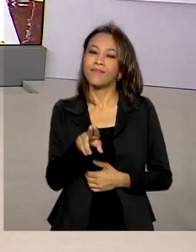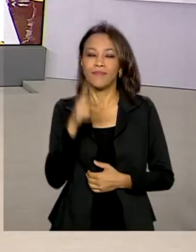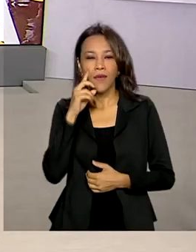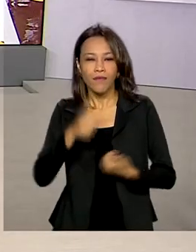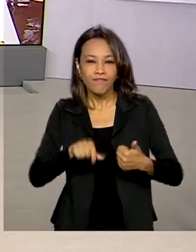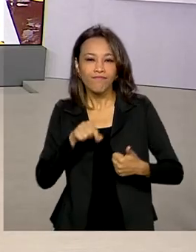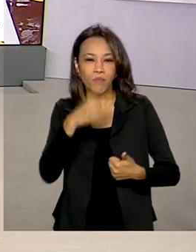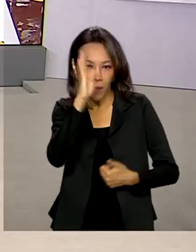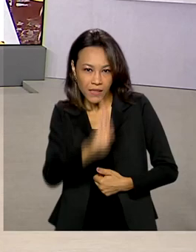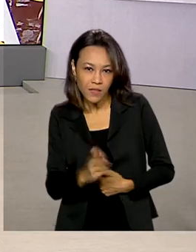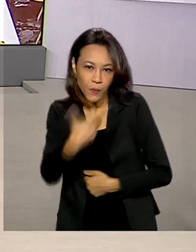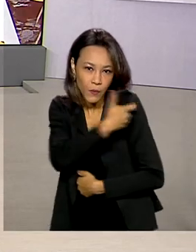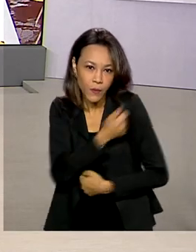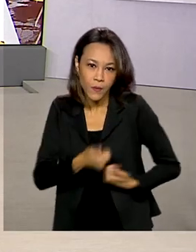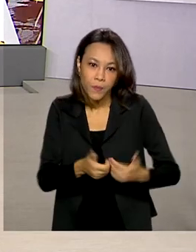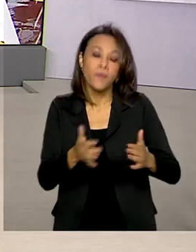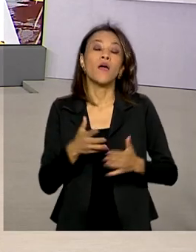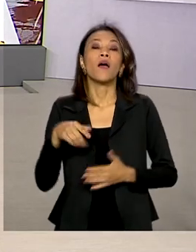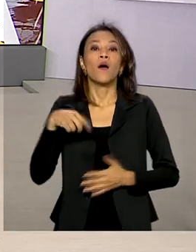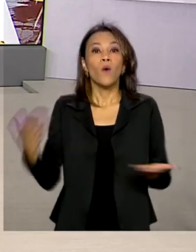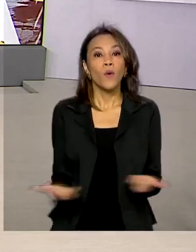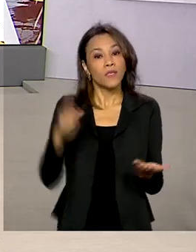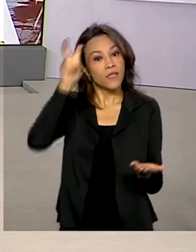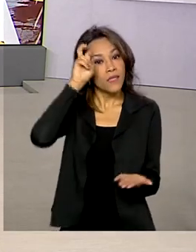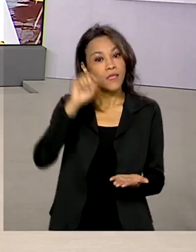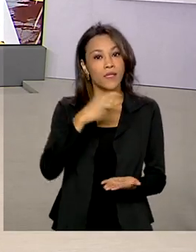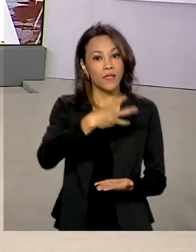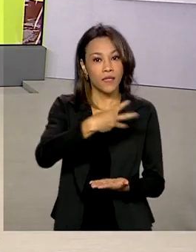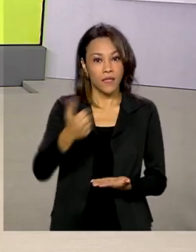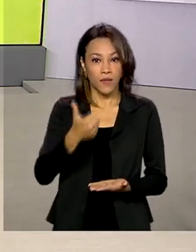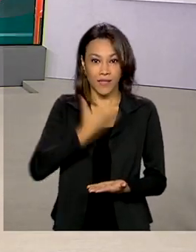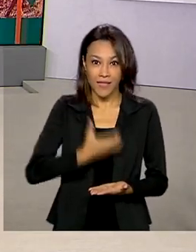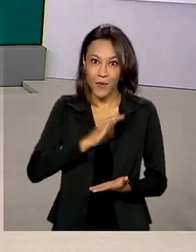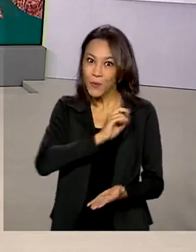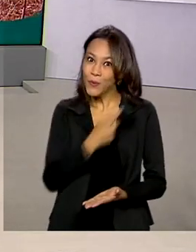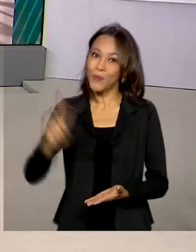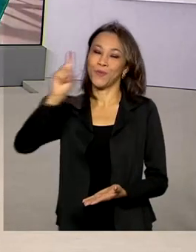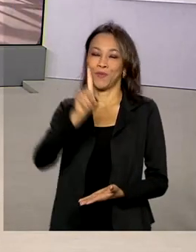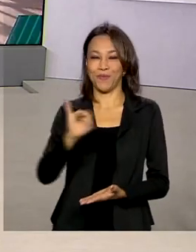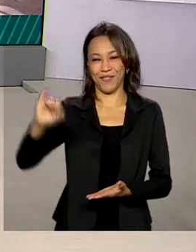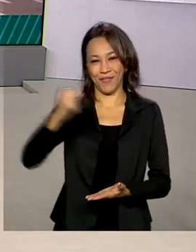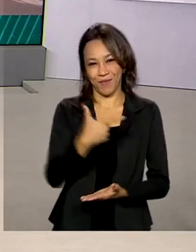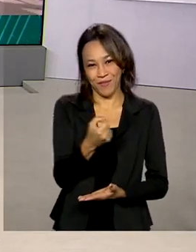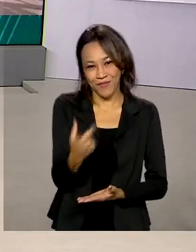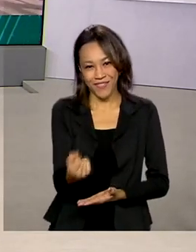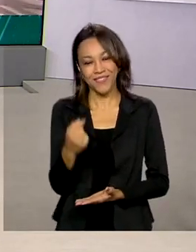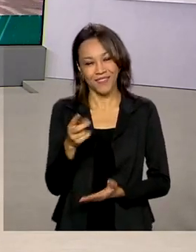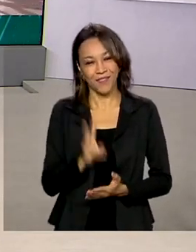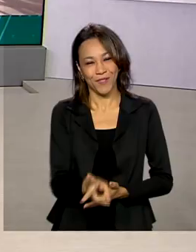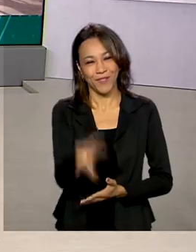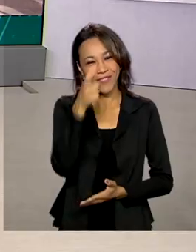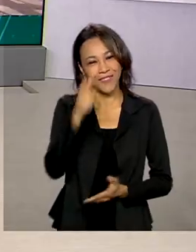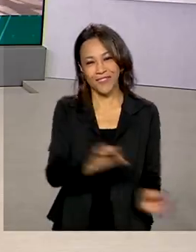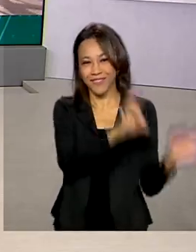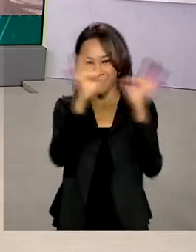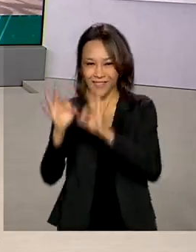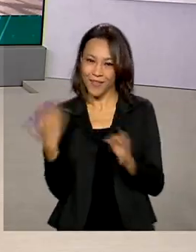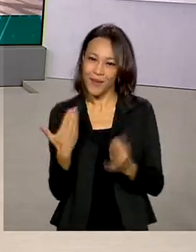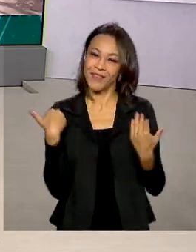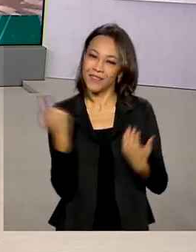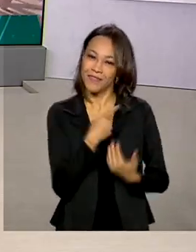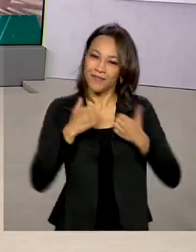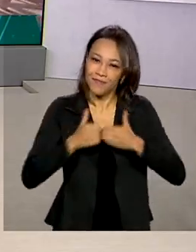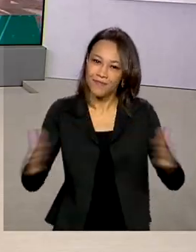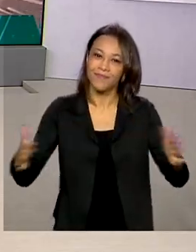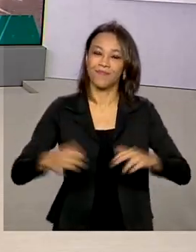Hoje é quinta-feira, 31 de dezembro, último dia de 2020. Fique com a gente, o Brasil em Dia está